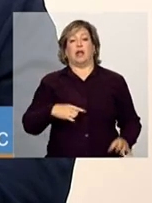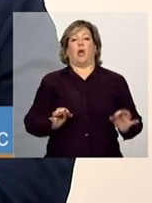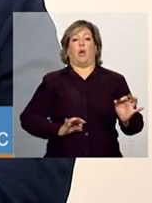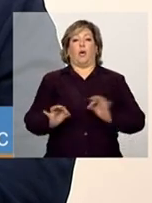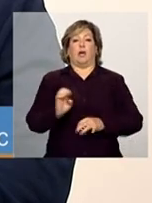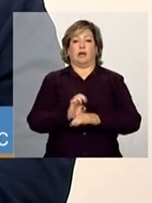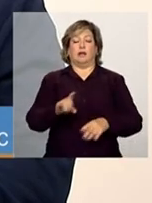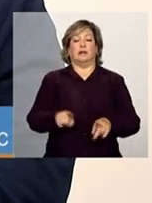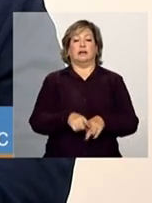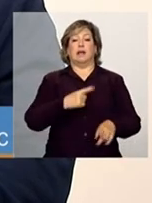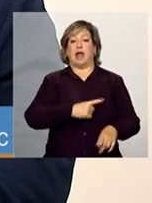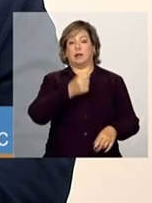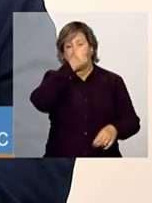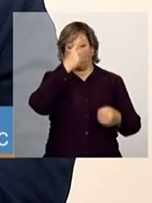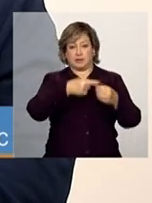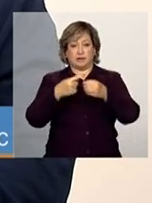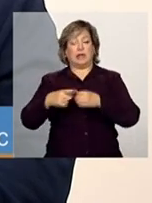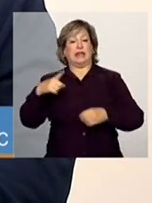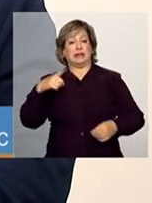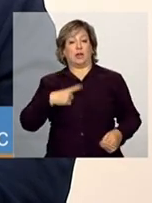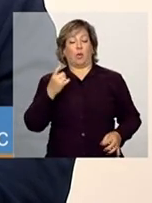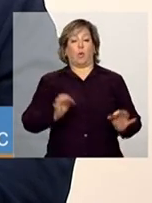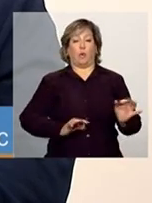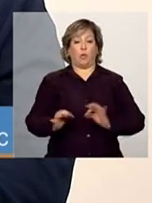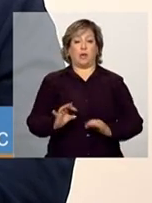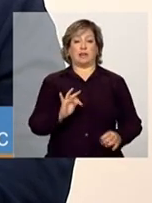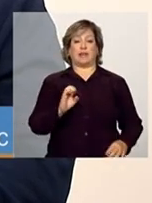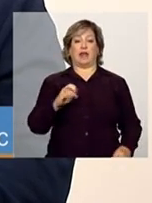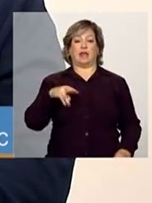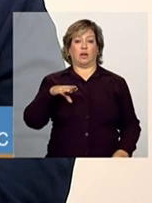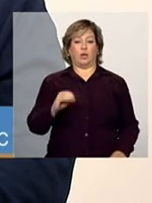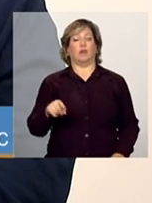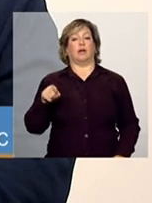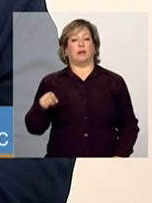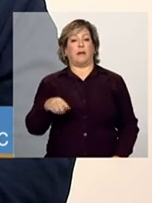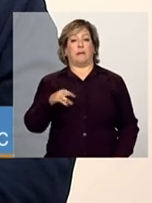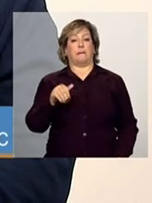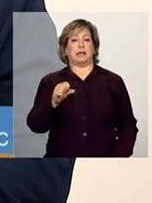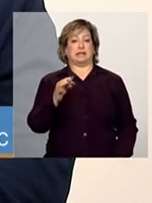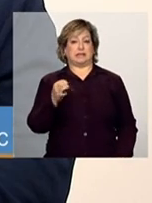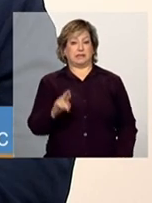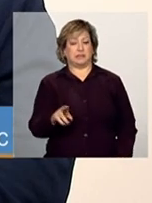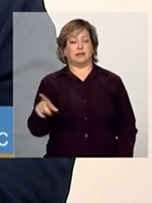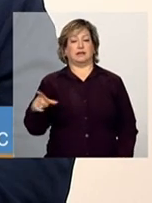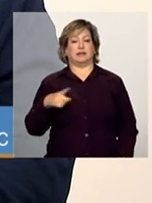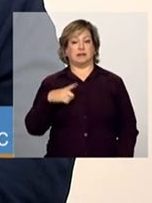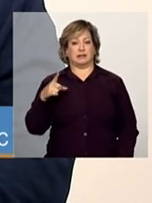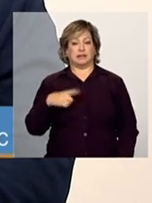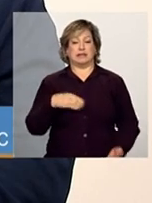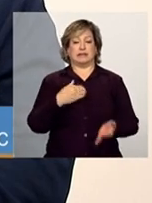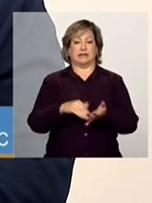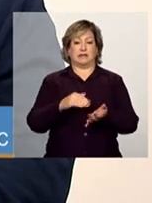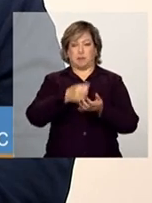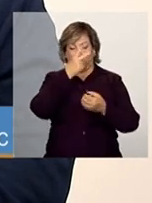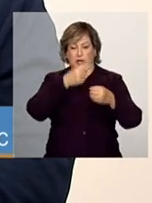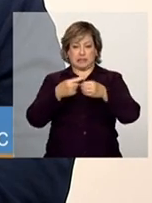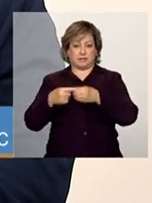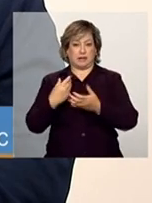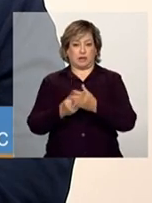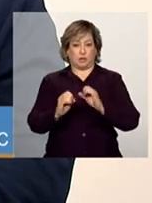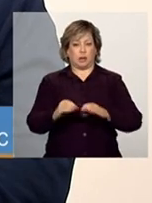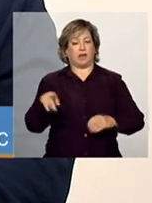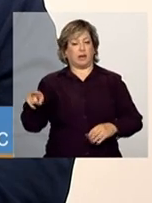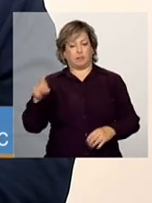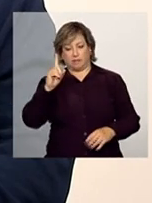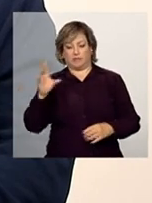um operador municipal master. que é um técnico designado pelas secretarias municipais de educação. E é esse técnico